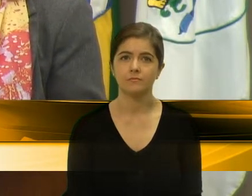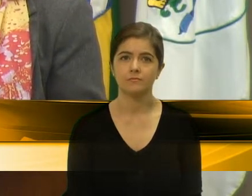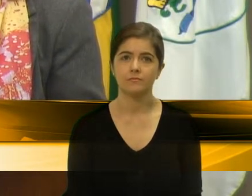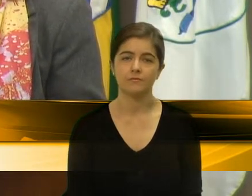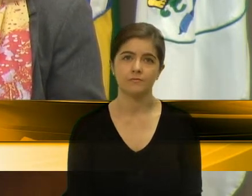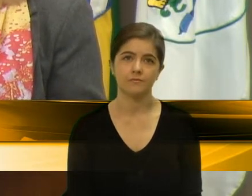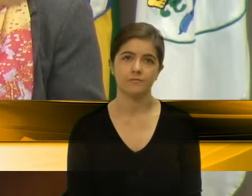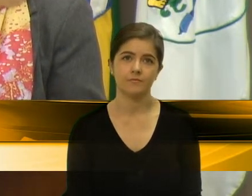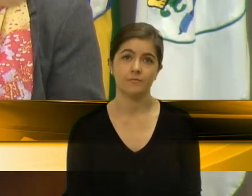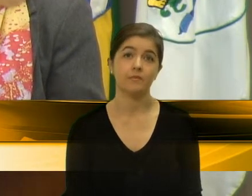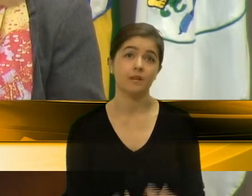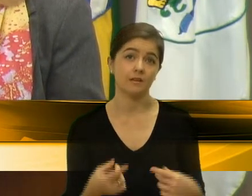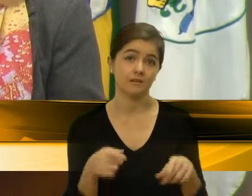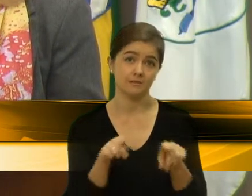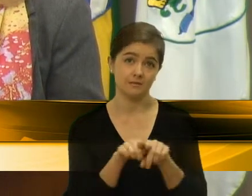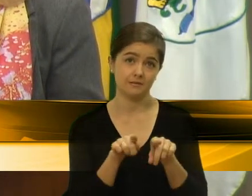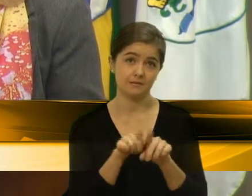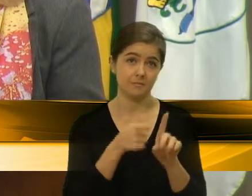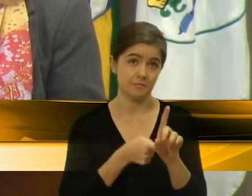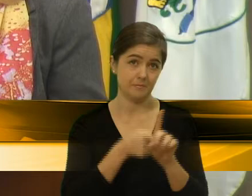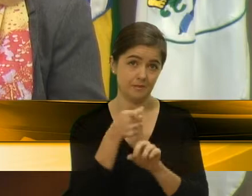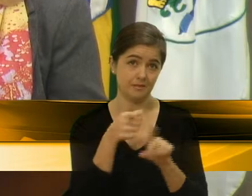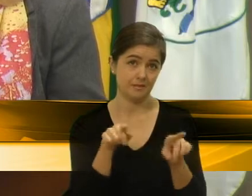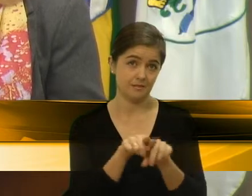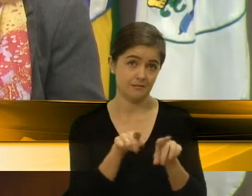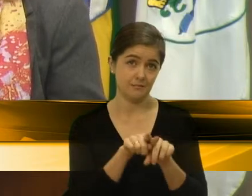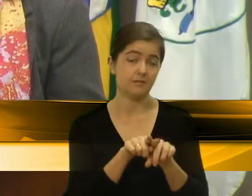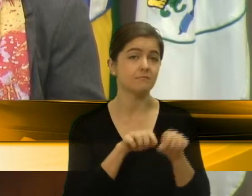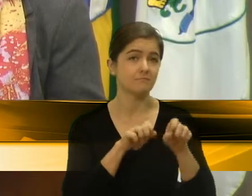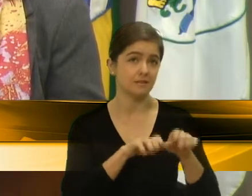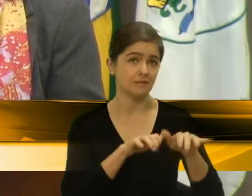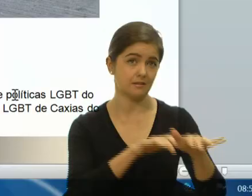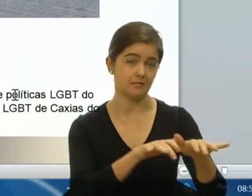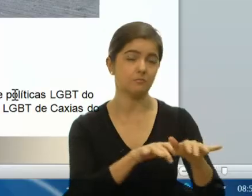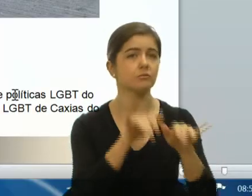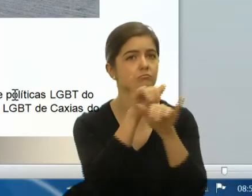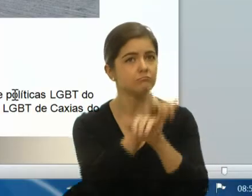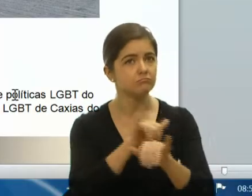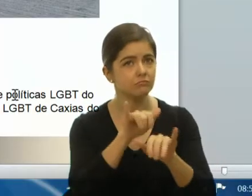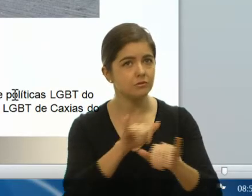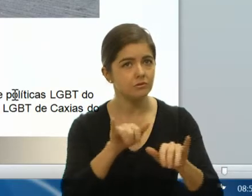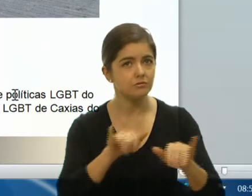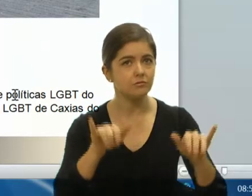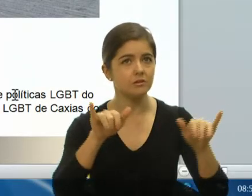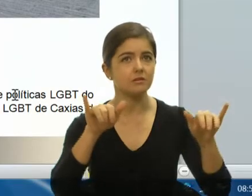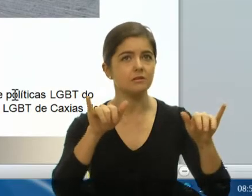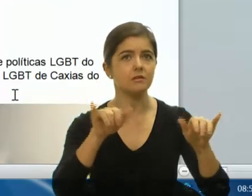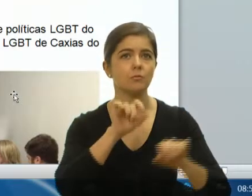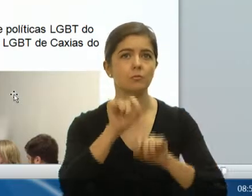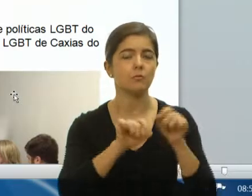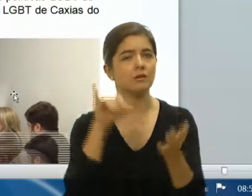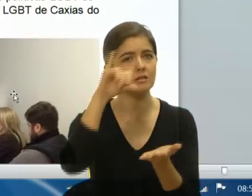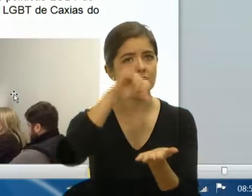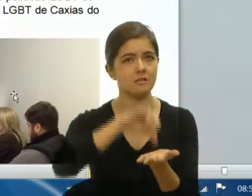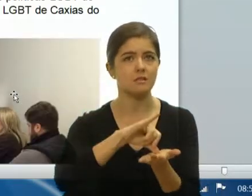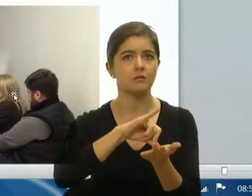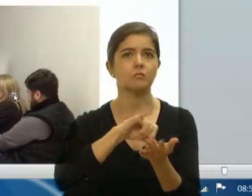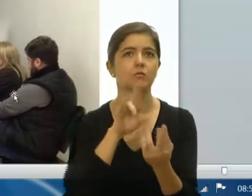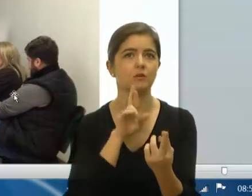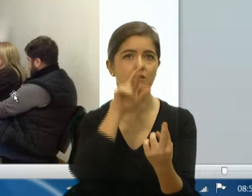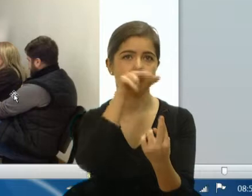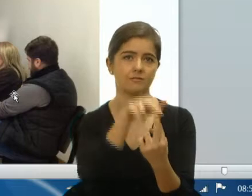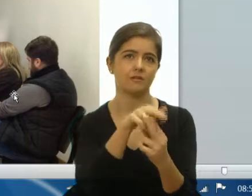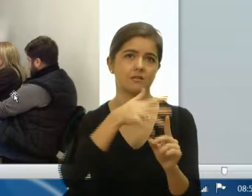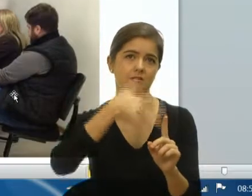No mesmo mês também, realizamos a divulgação do Centro de Referências LGBT na reunião